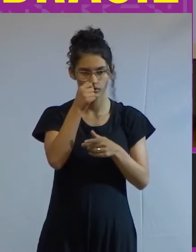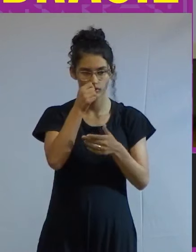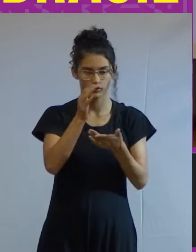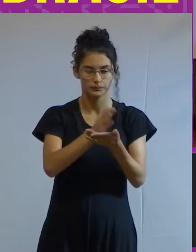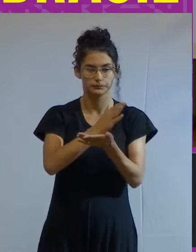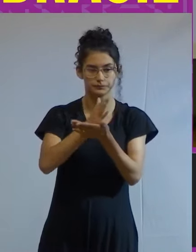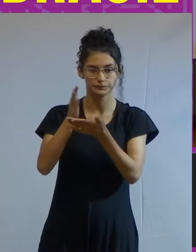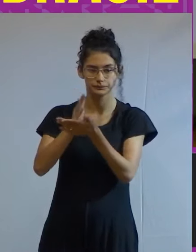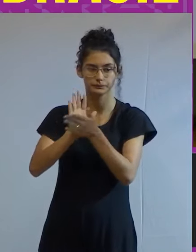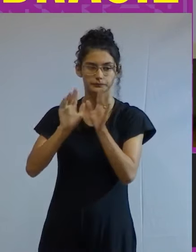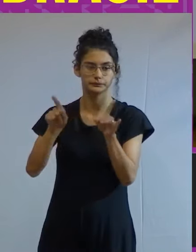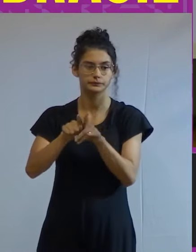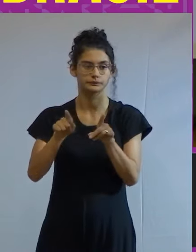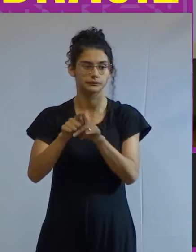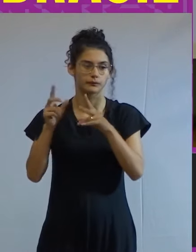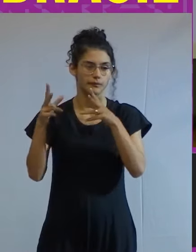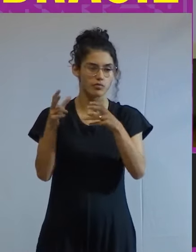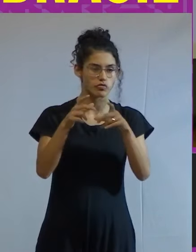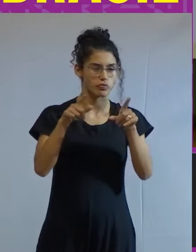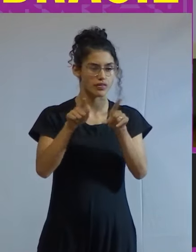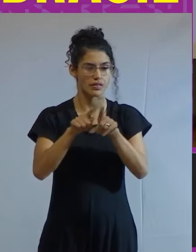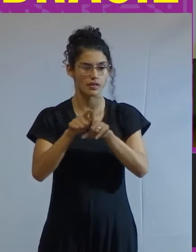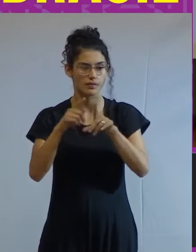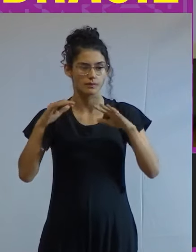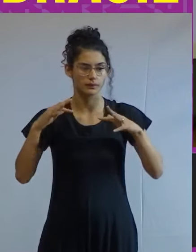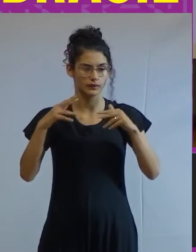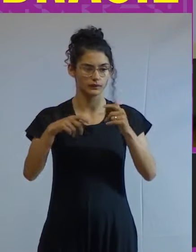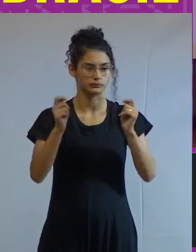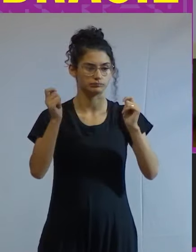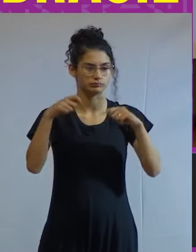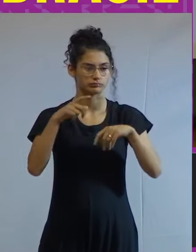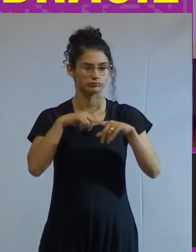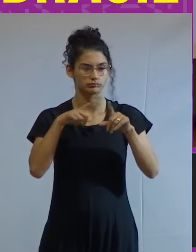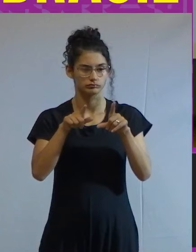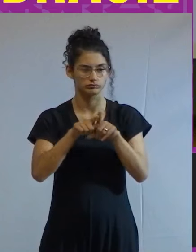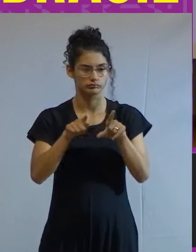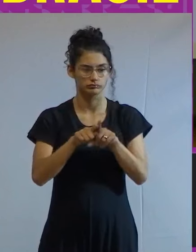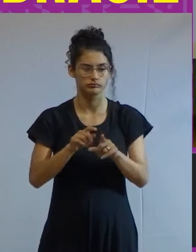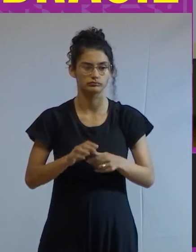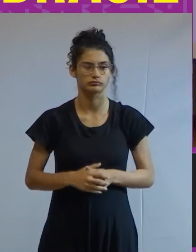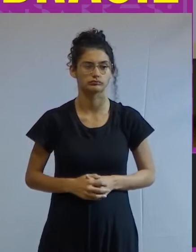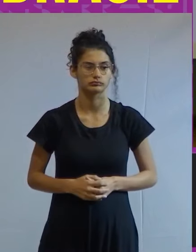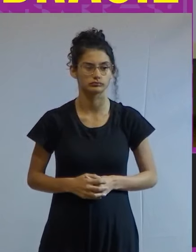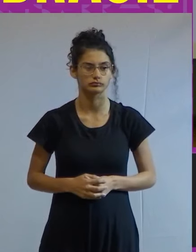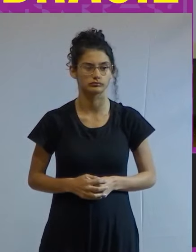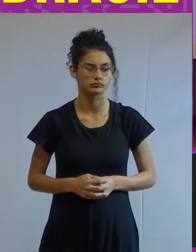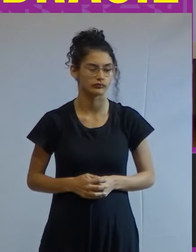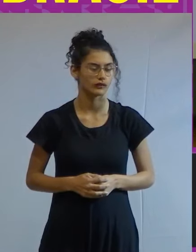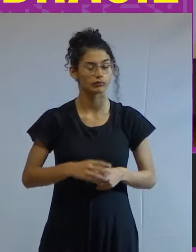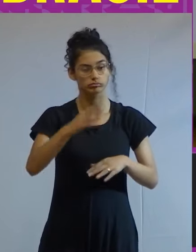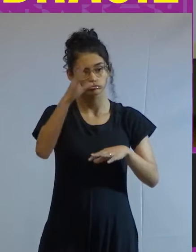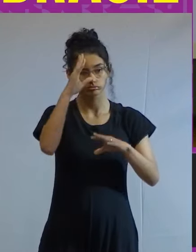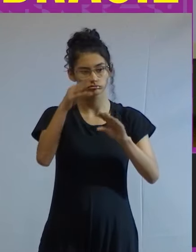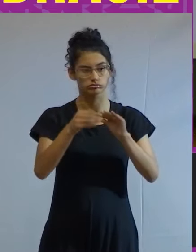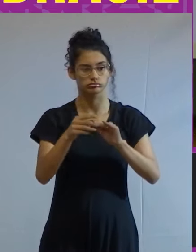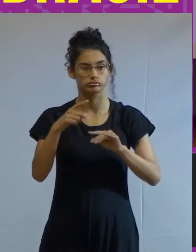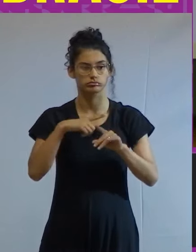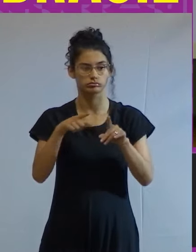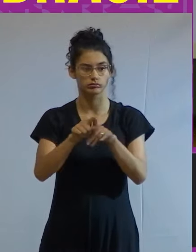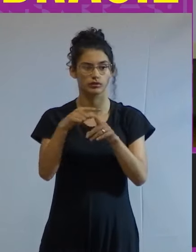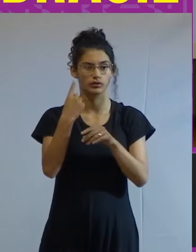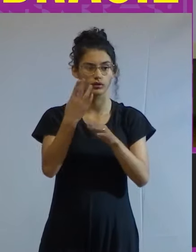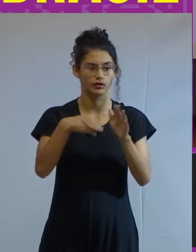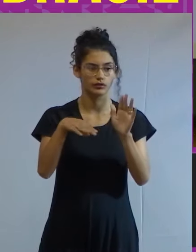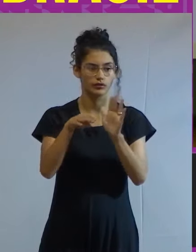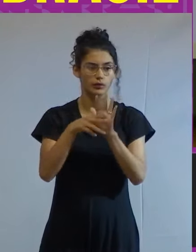mas mesmo olhando para todas essas possibilidades a conclusão a que a gente